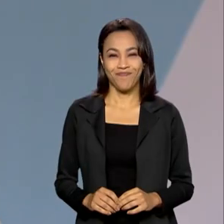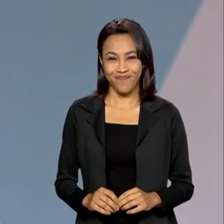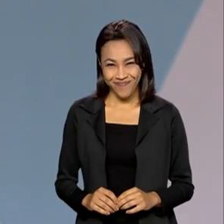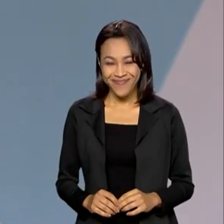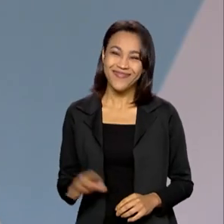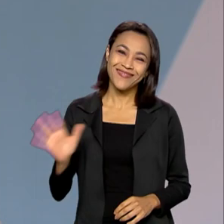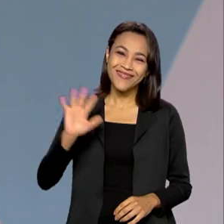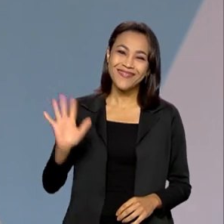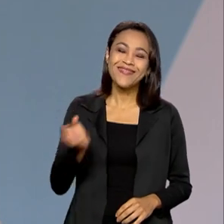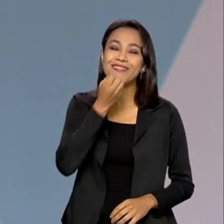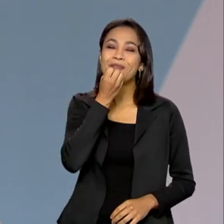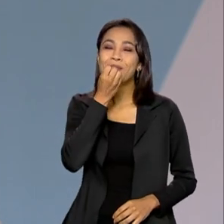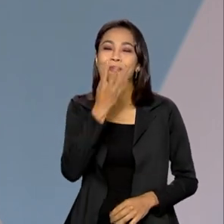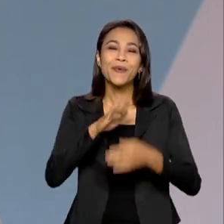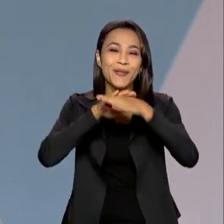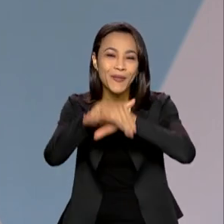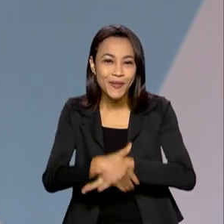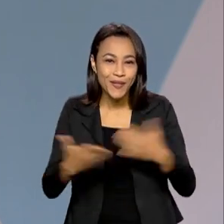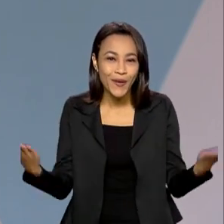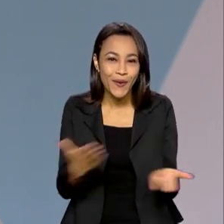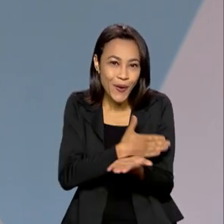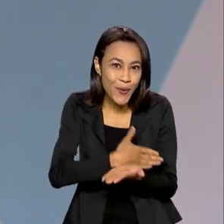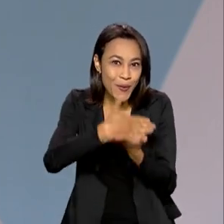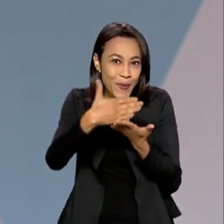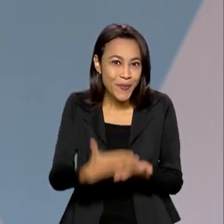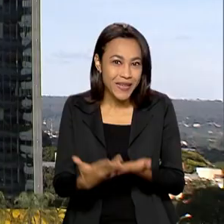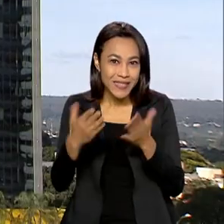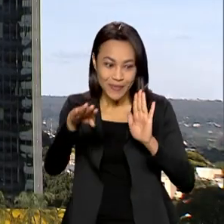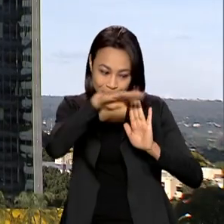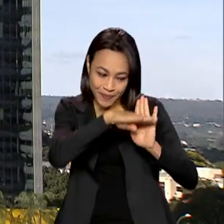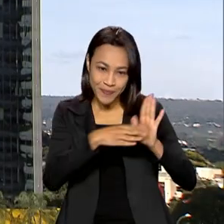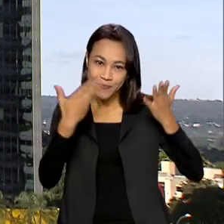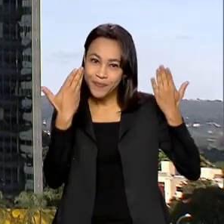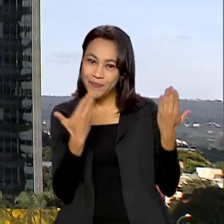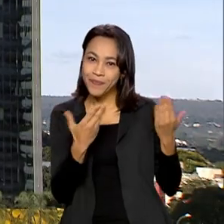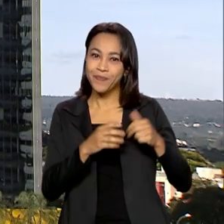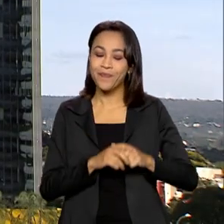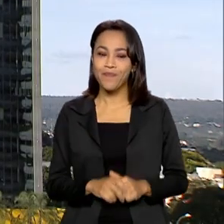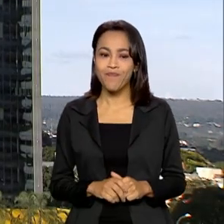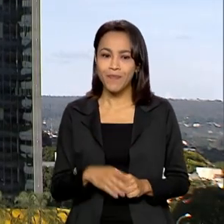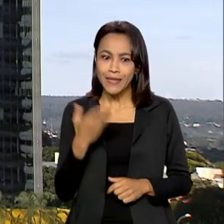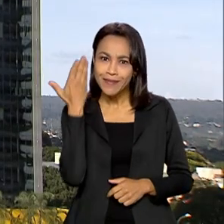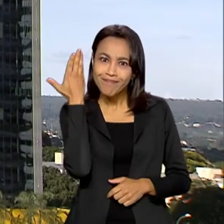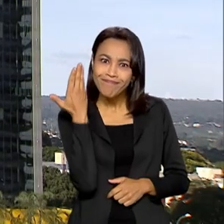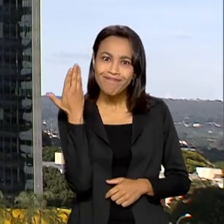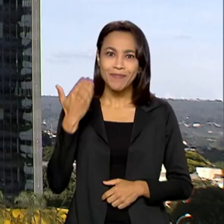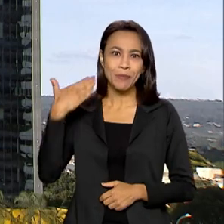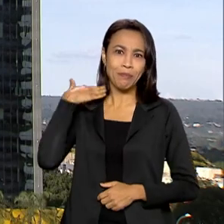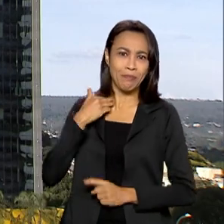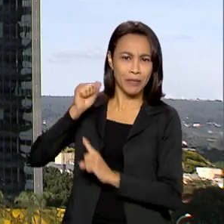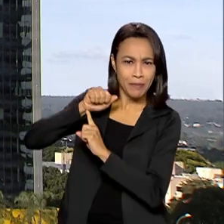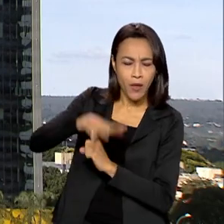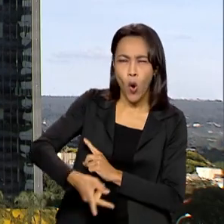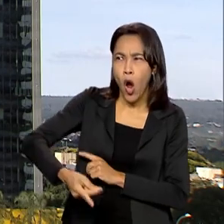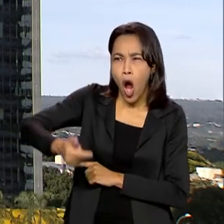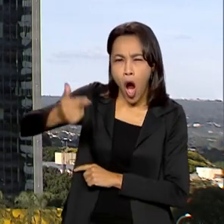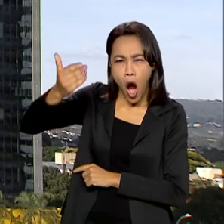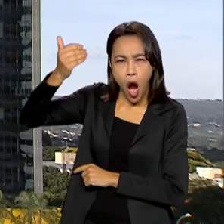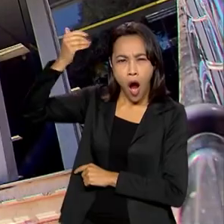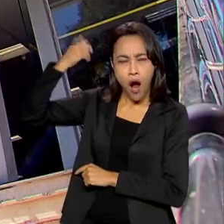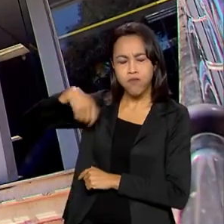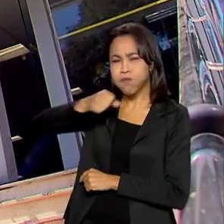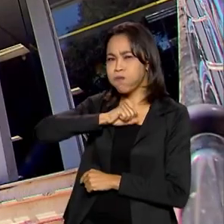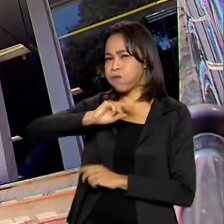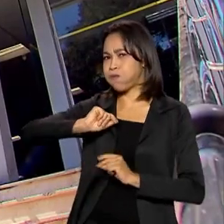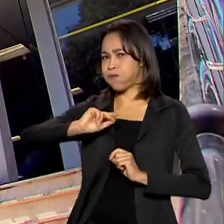Olá, noite. Começa agora mais um Brasil em Pauta. Uma das instituições mais antigas do país, o